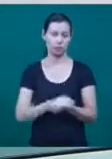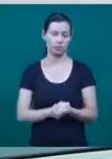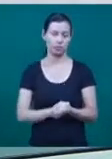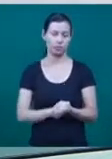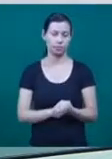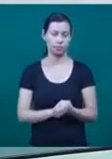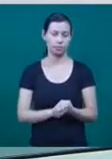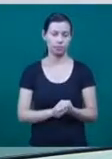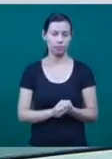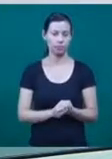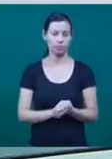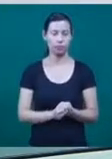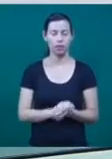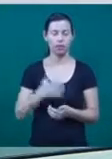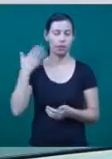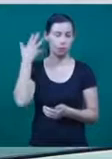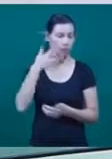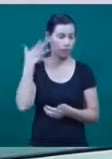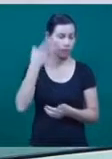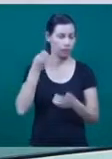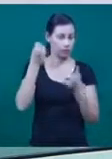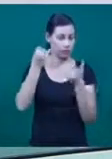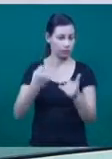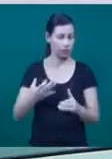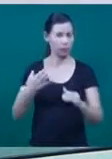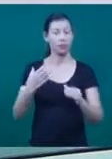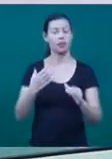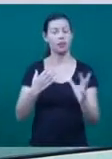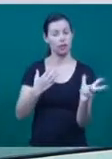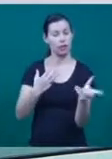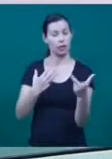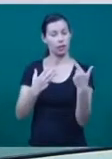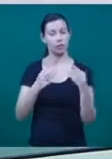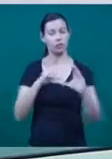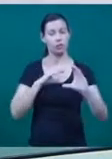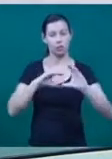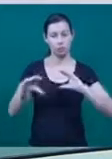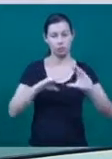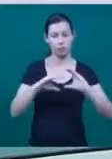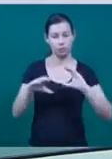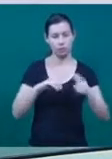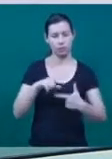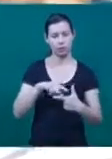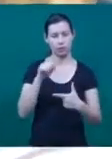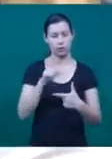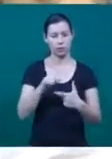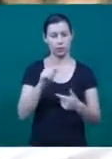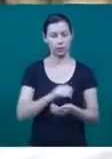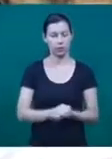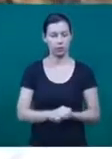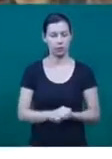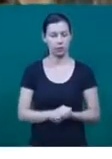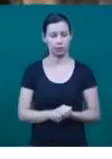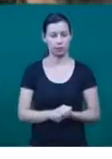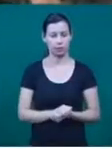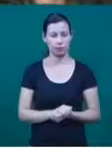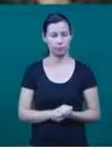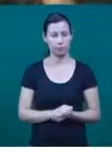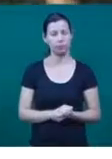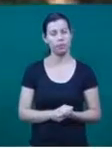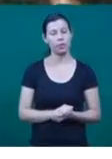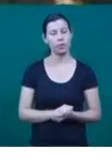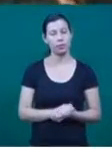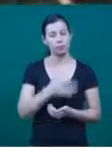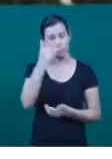habilidades de comunicação para líderes foi promovida pelo PET do curso de Ciências Contábeis da UFO. Como um líder pode se